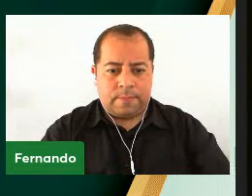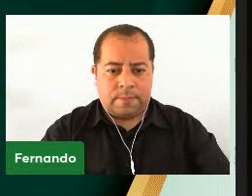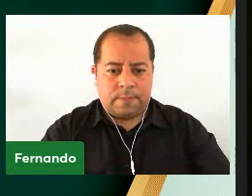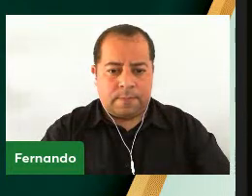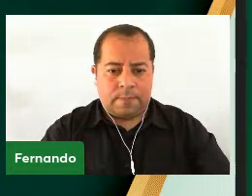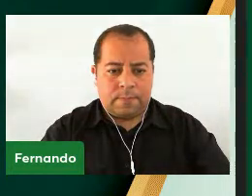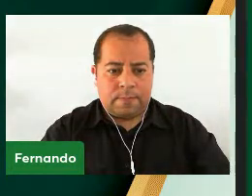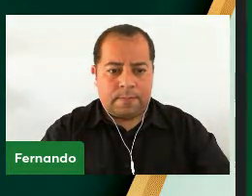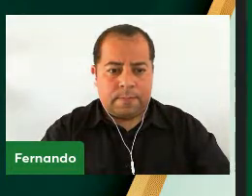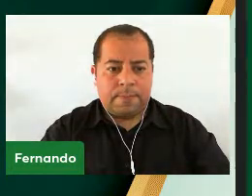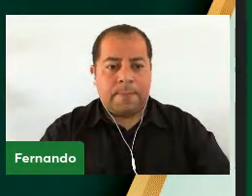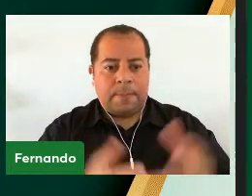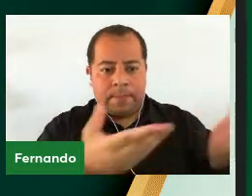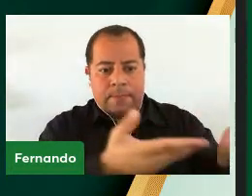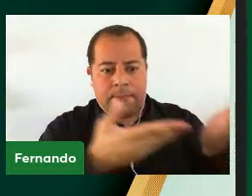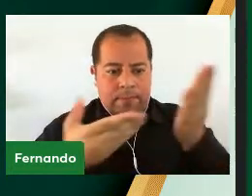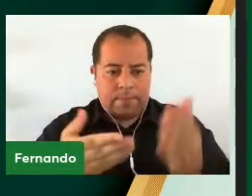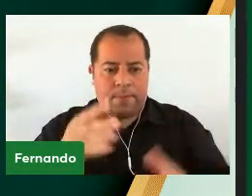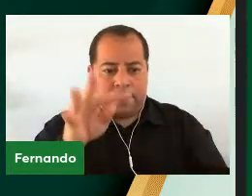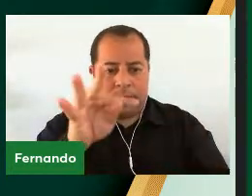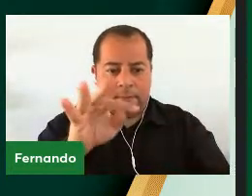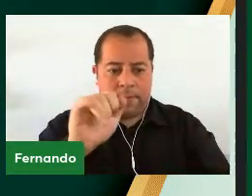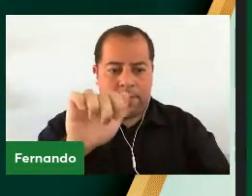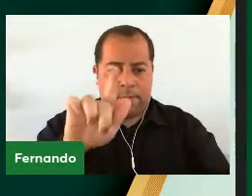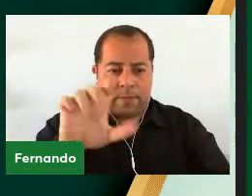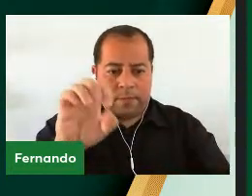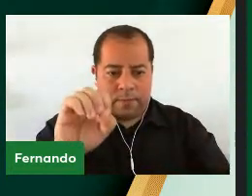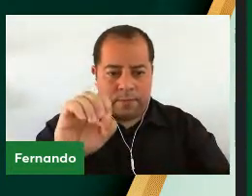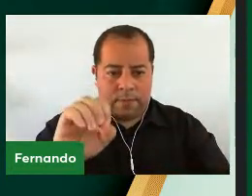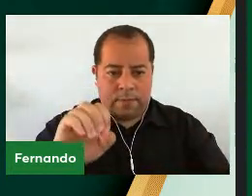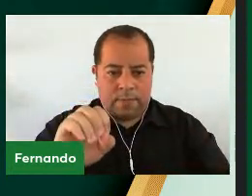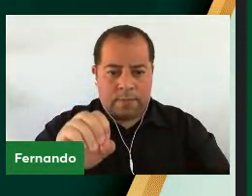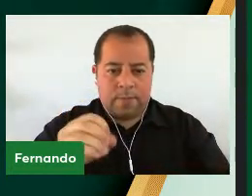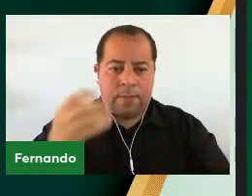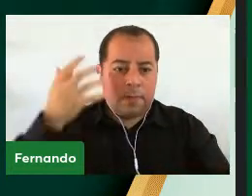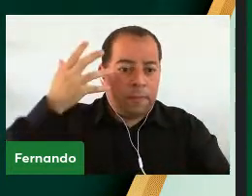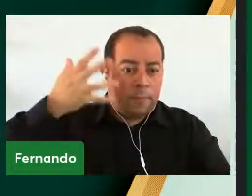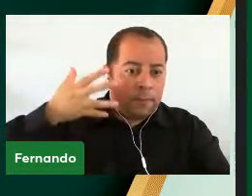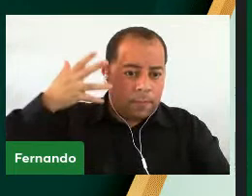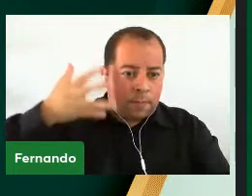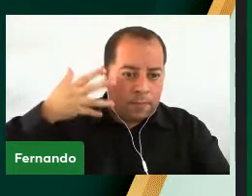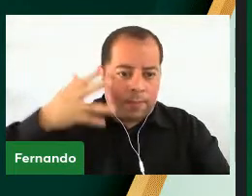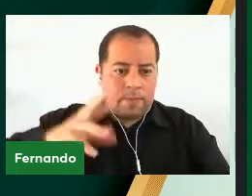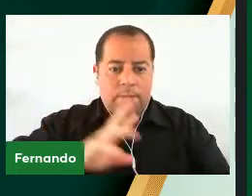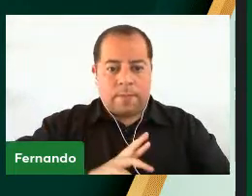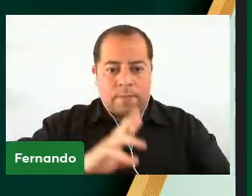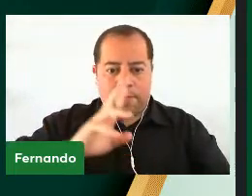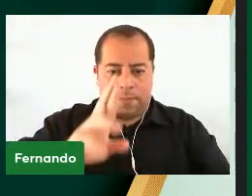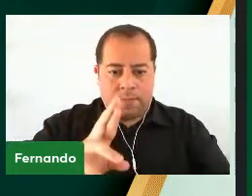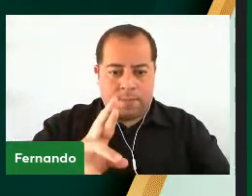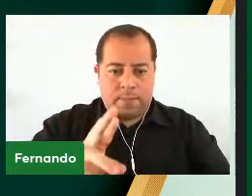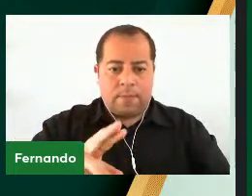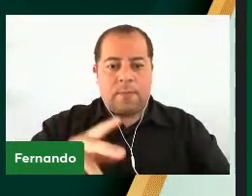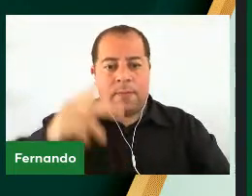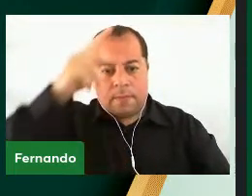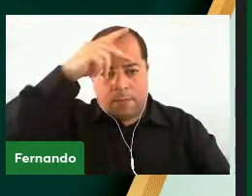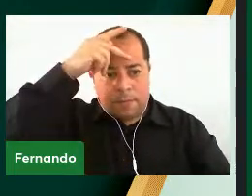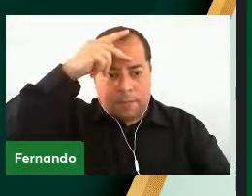Convidamos o professor Thiago Galina Correa Para o discurso em representação aos paranífos